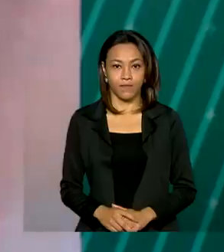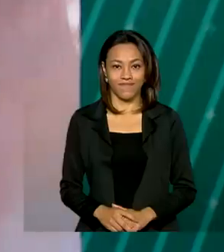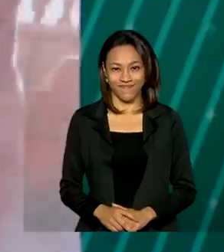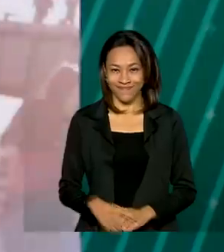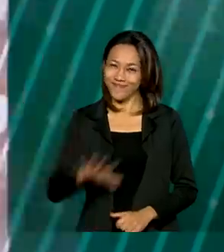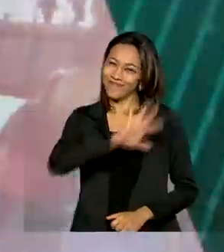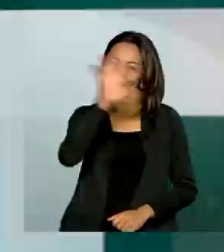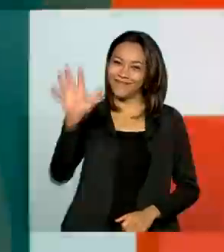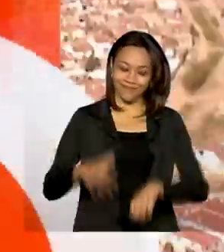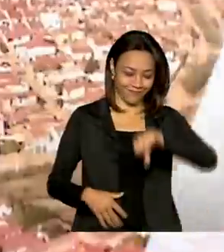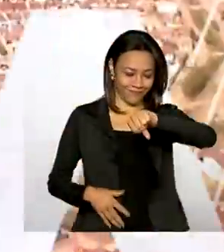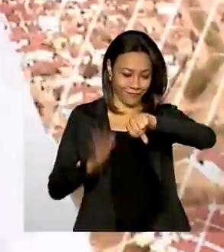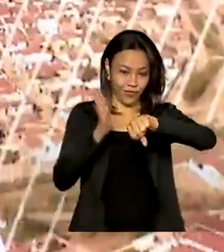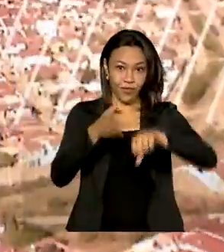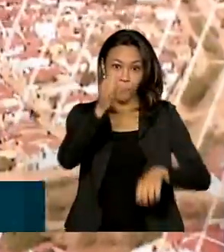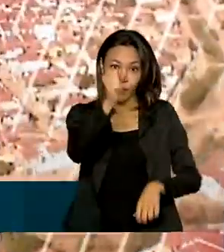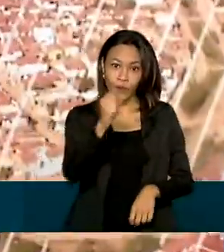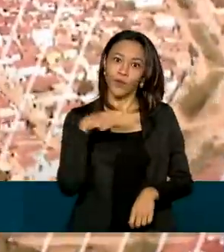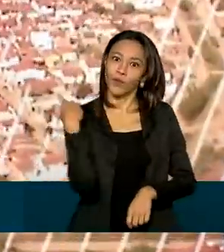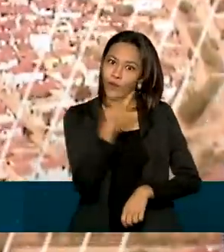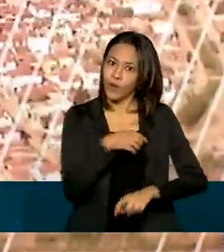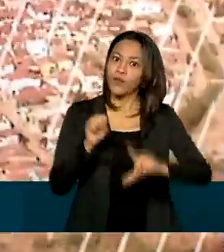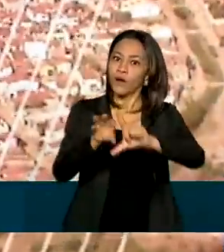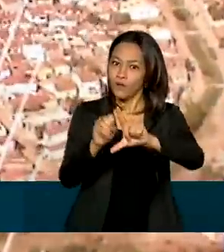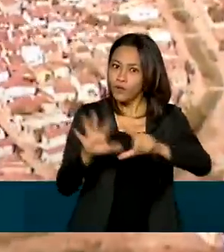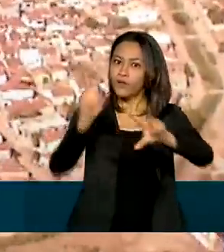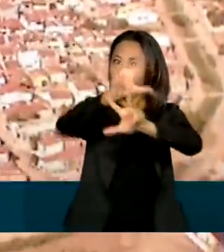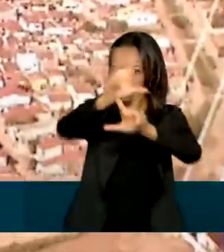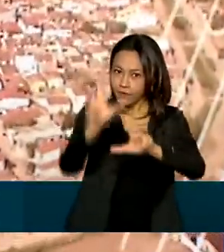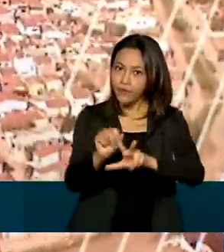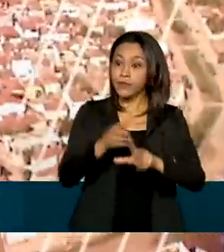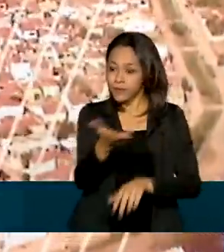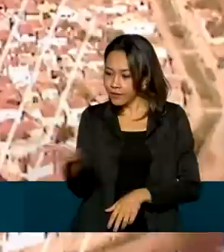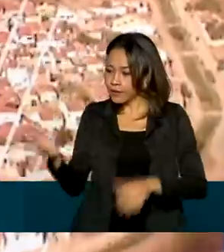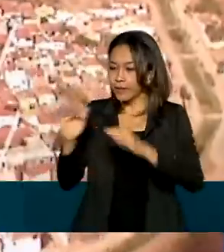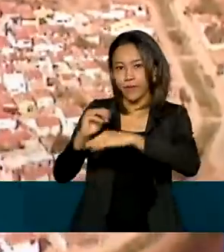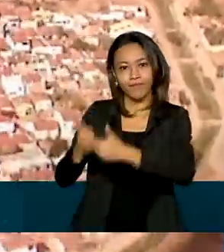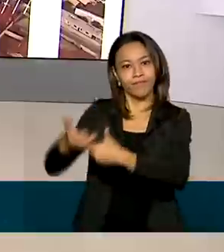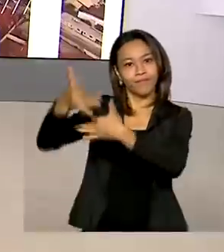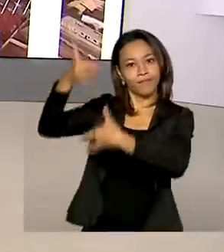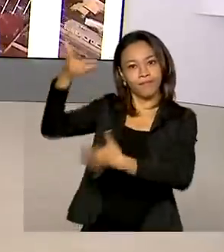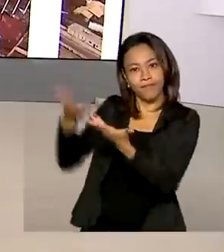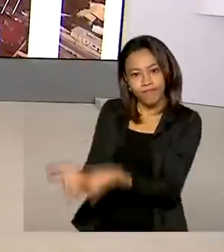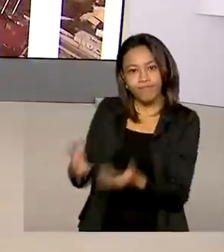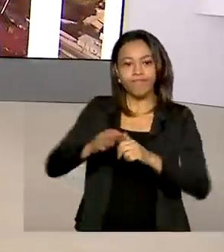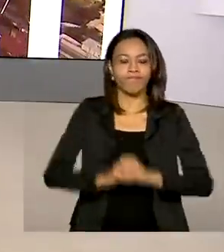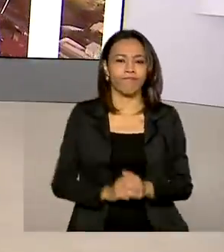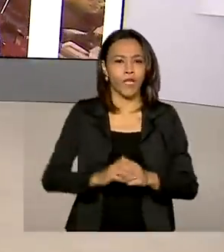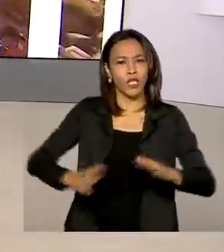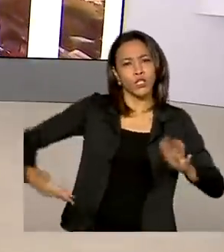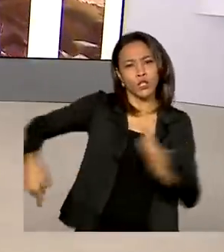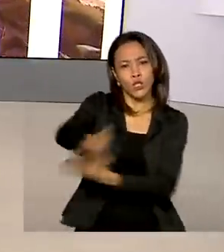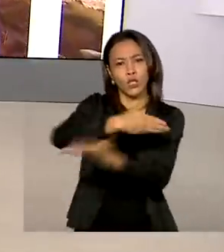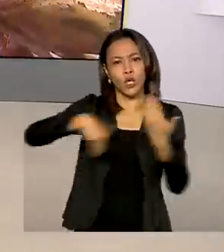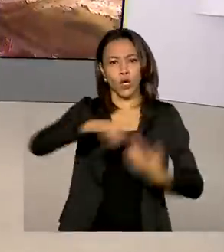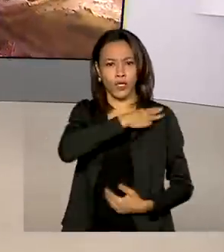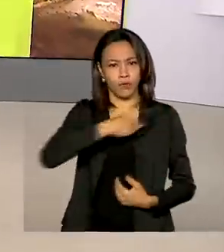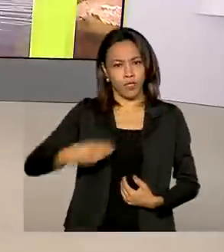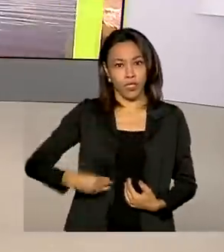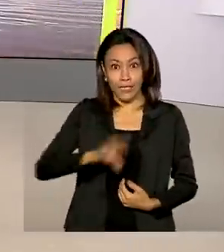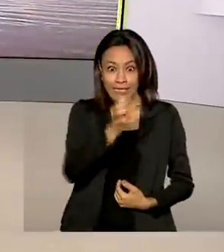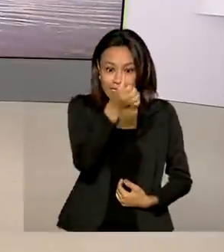Olá, são 8 horas, nós estamos ao vivo pela TV Brasil e redes sociais. Troca de comando em seis